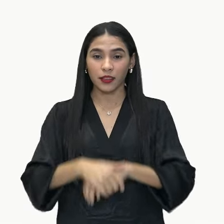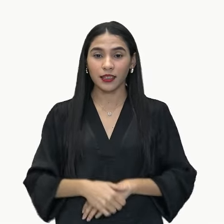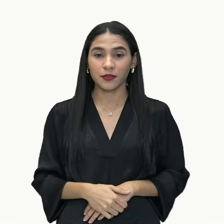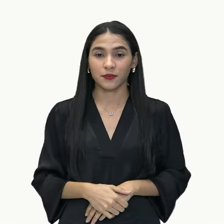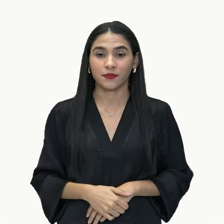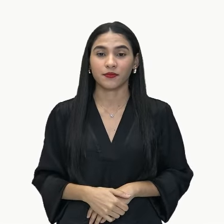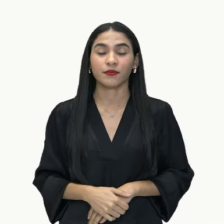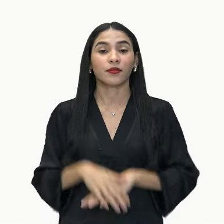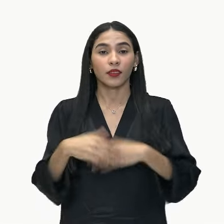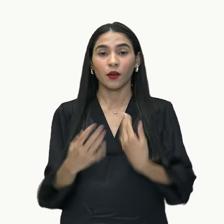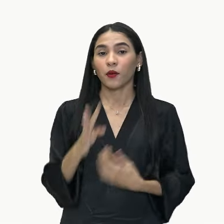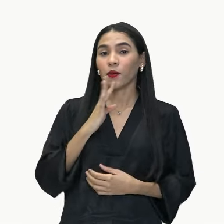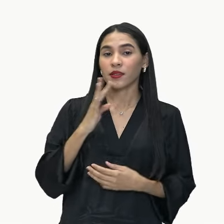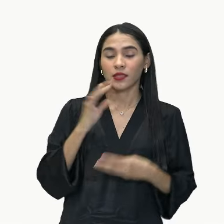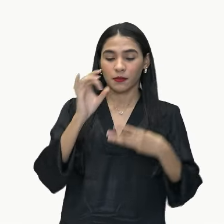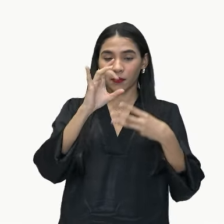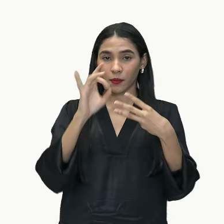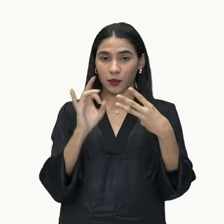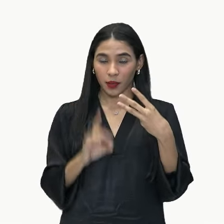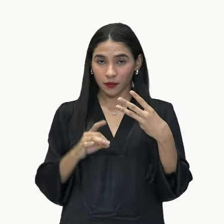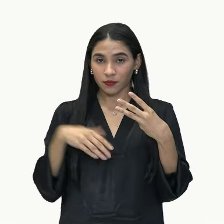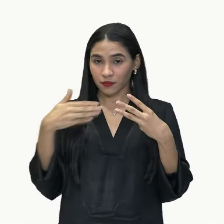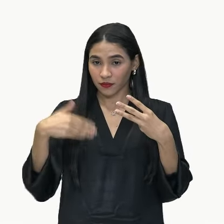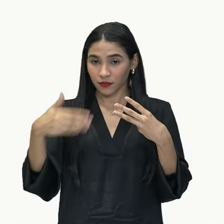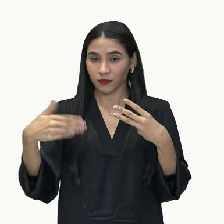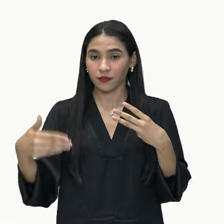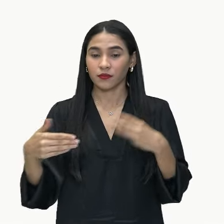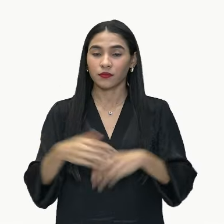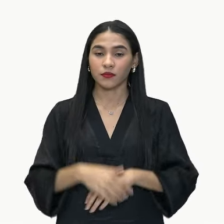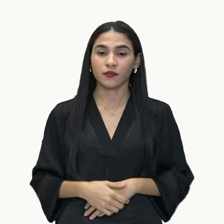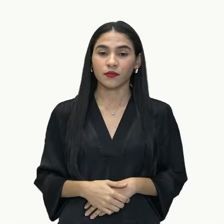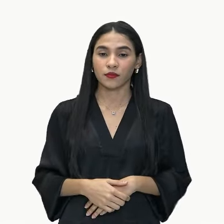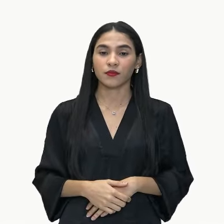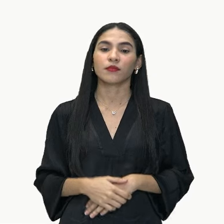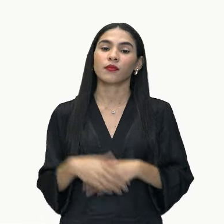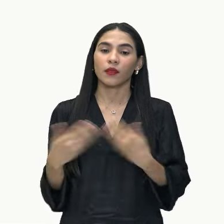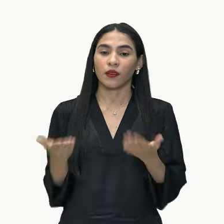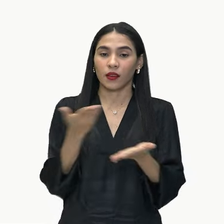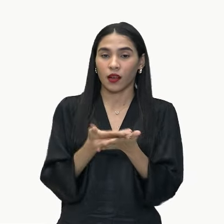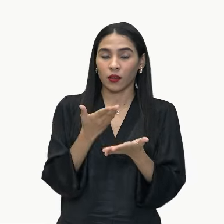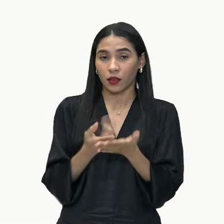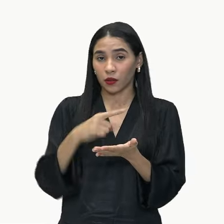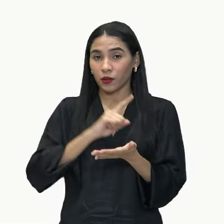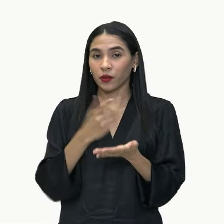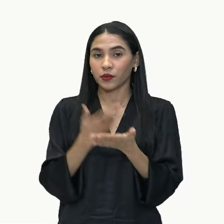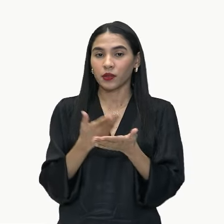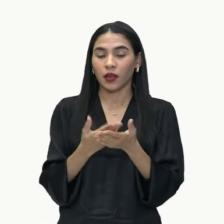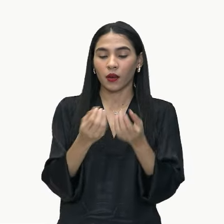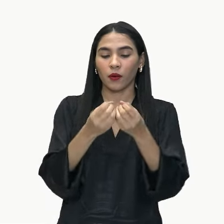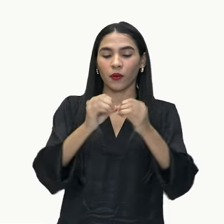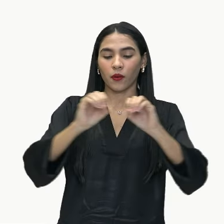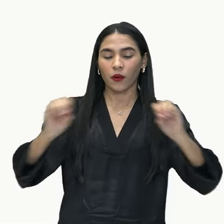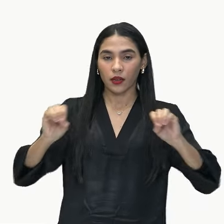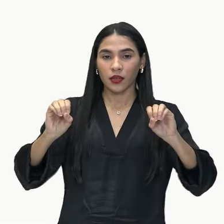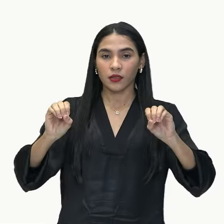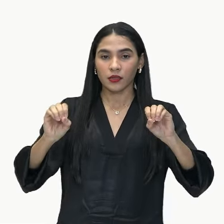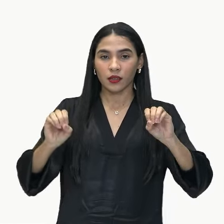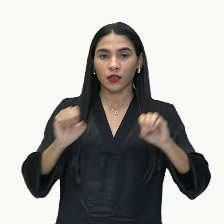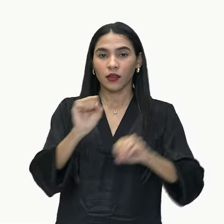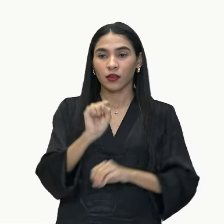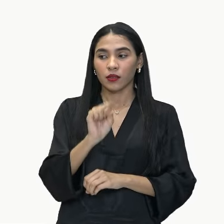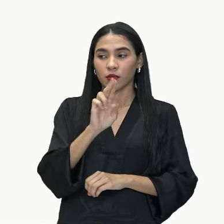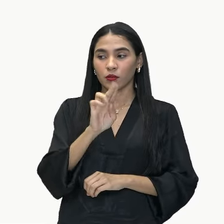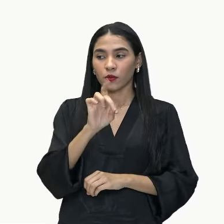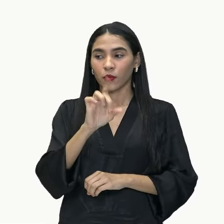cada um desses tipos ao longo do nosso módulo, tá? Nesta aula, nós vamos tratar das orações subordinadas,